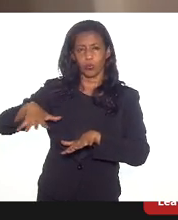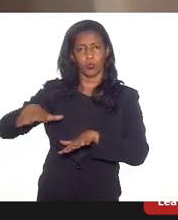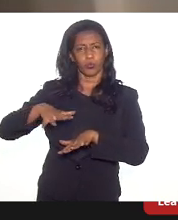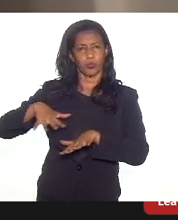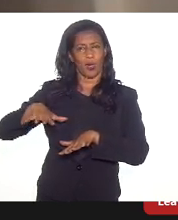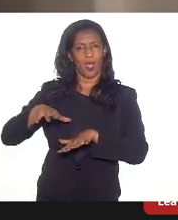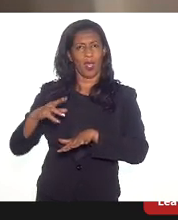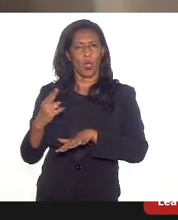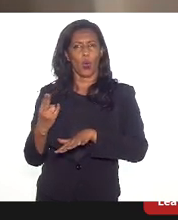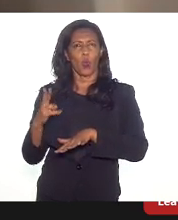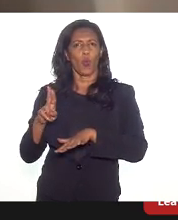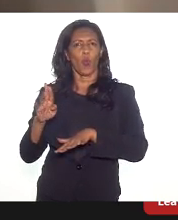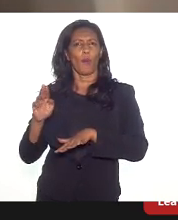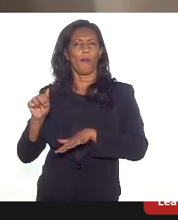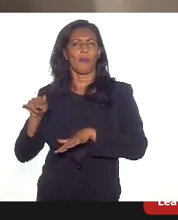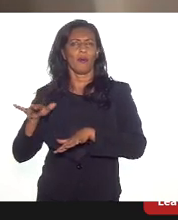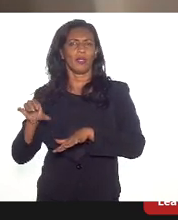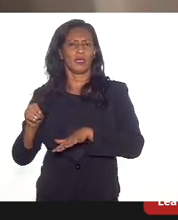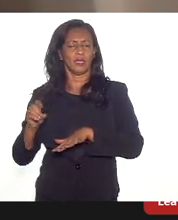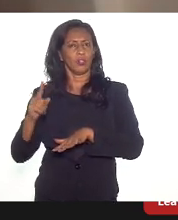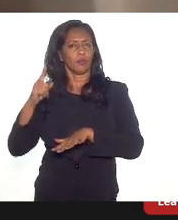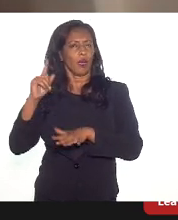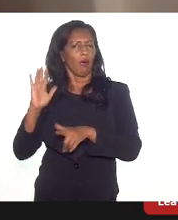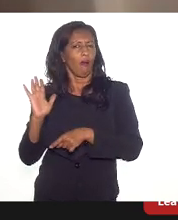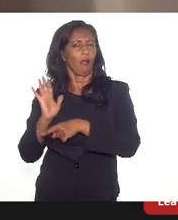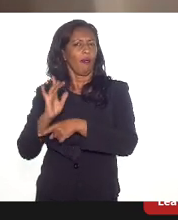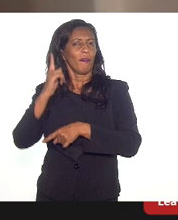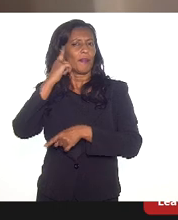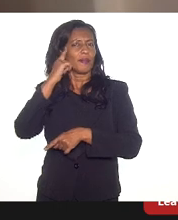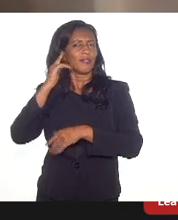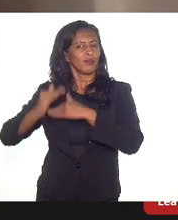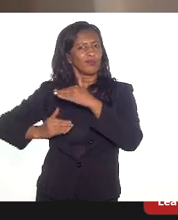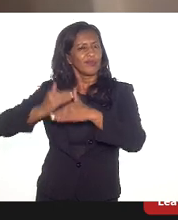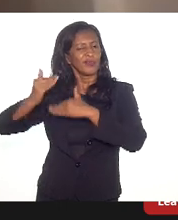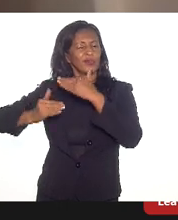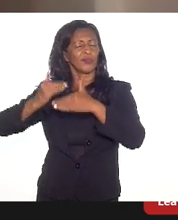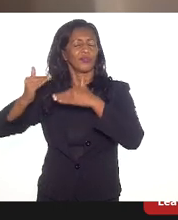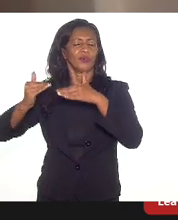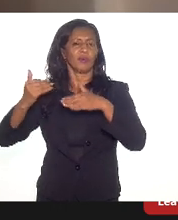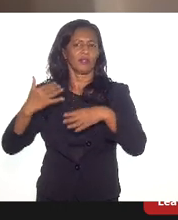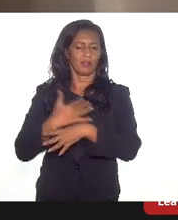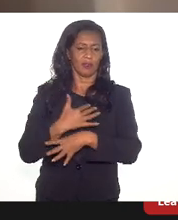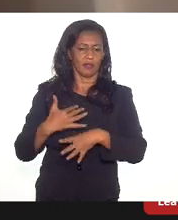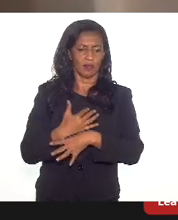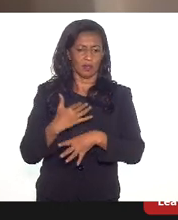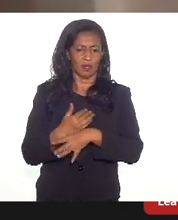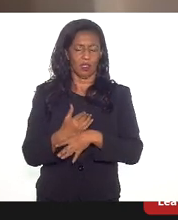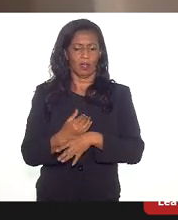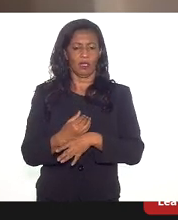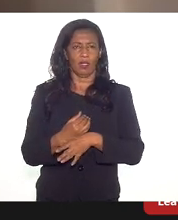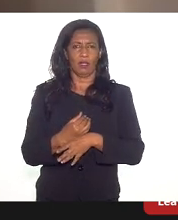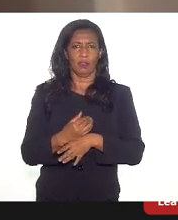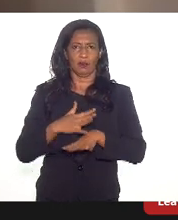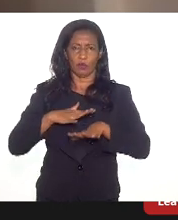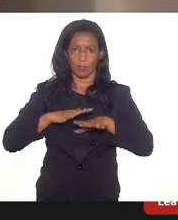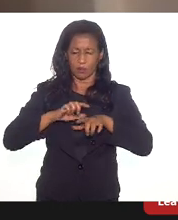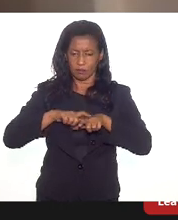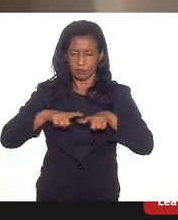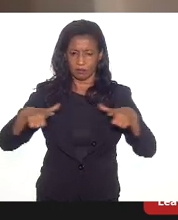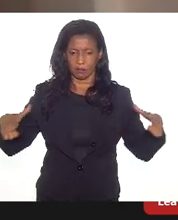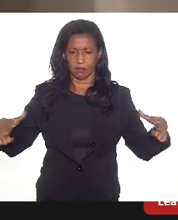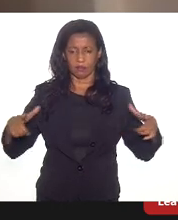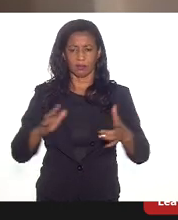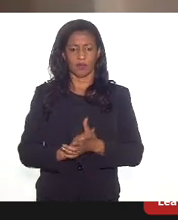Secretaria de Urbanismo, para ajudar a pensar o desenvolvimento da nossa cidade, da nossa metrópole, e dizer que